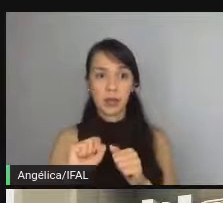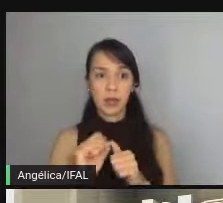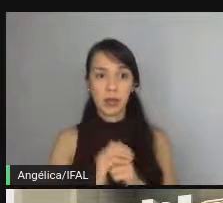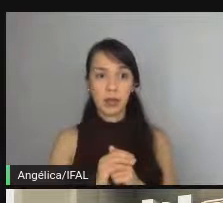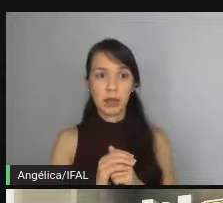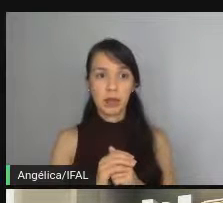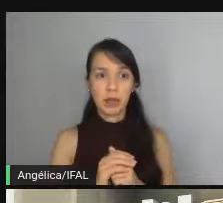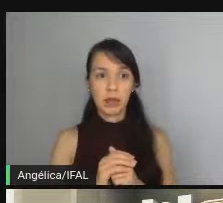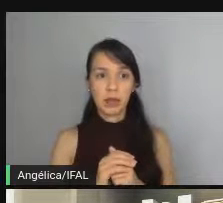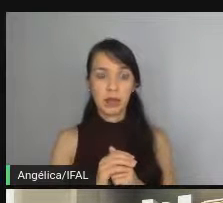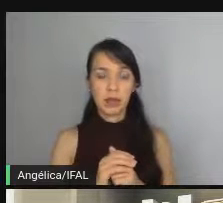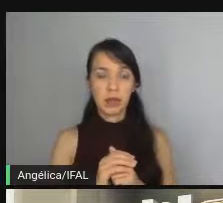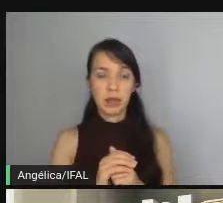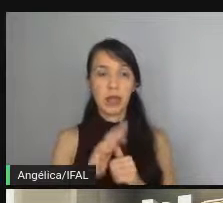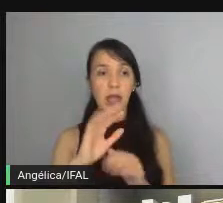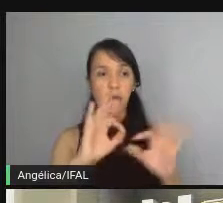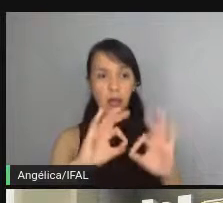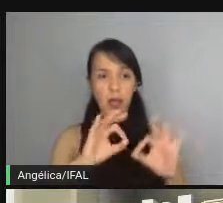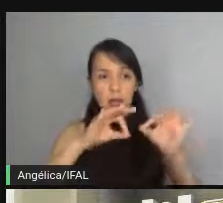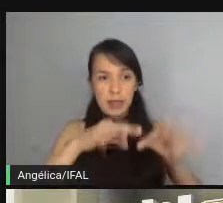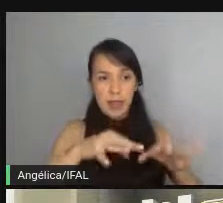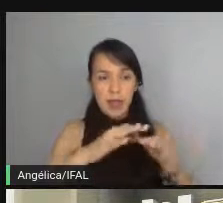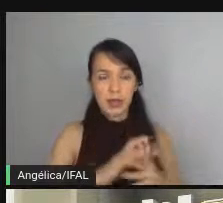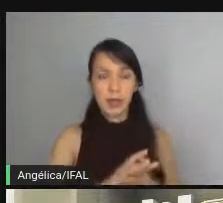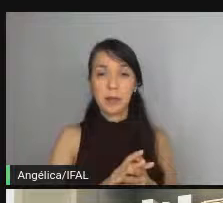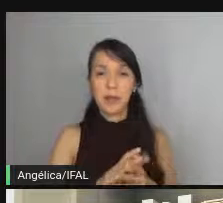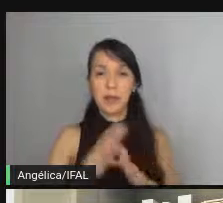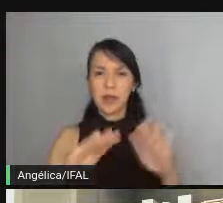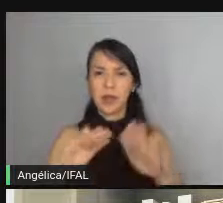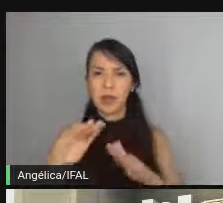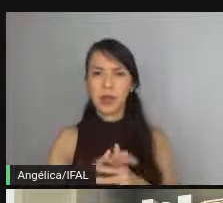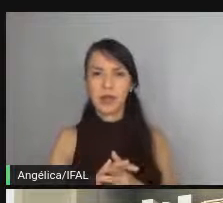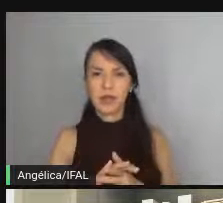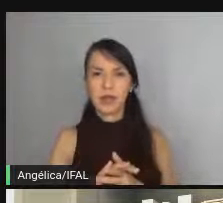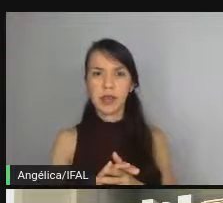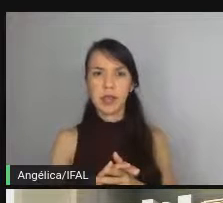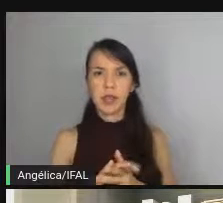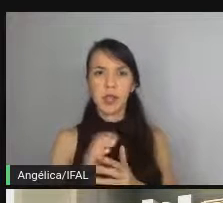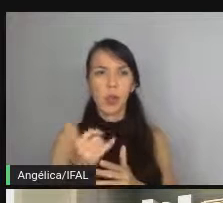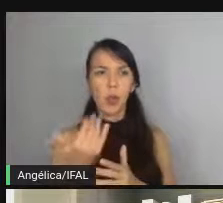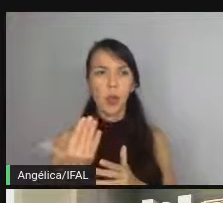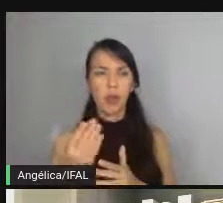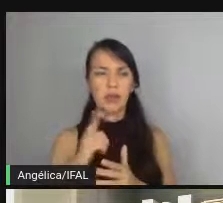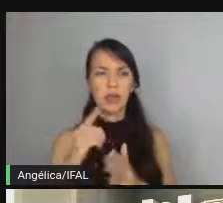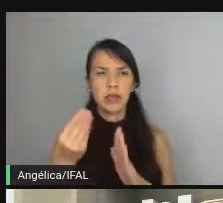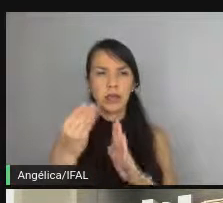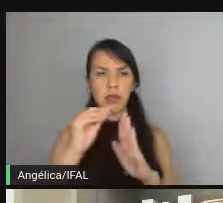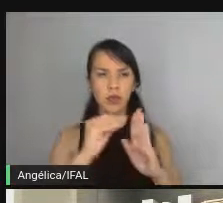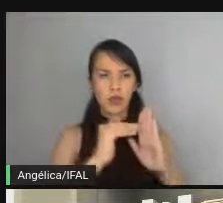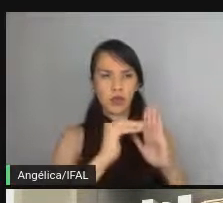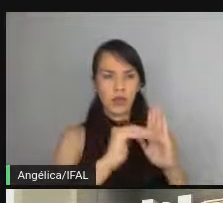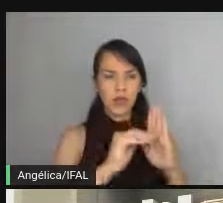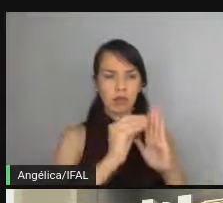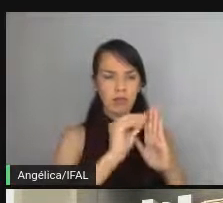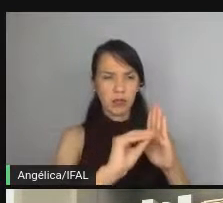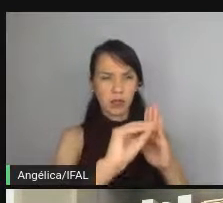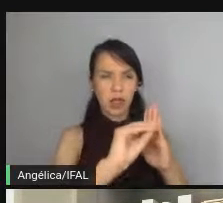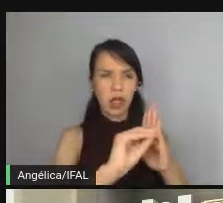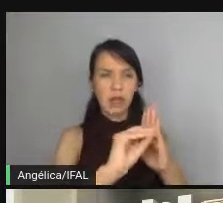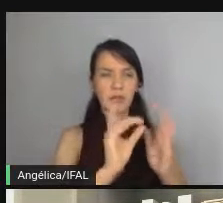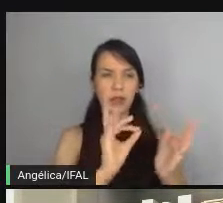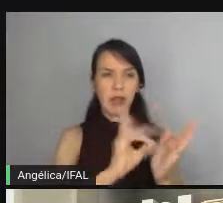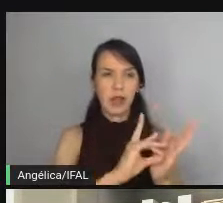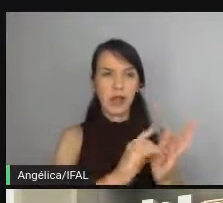exatamente aquele caso certinho então talvez aquele quando passa os dados válidos retorna